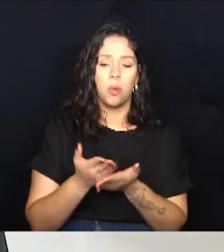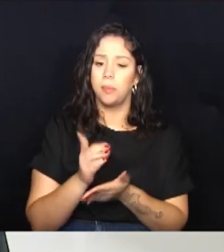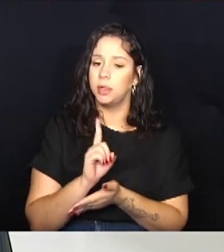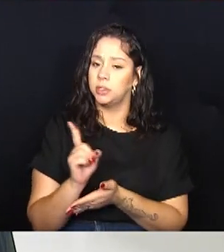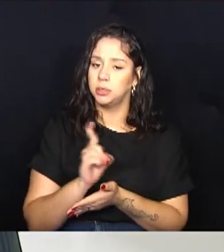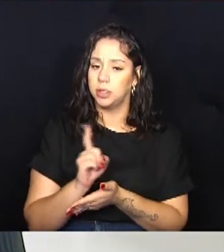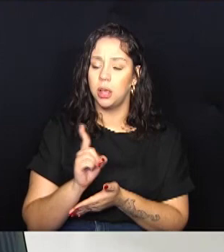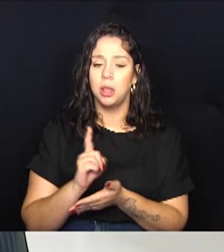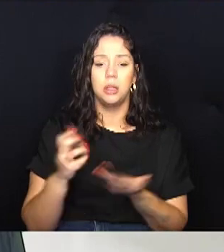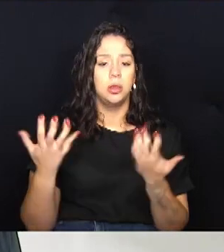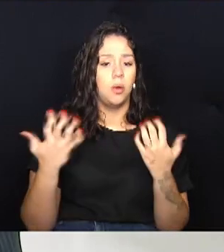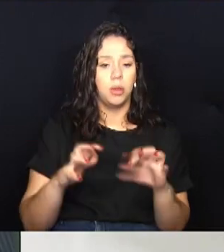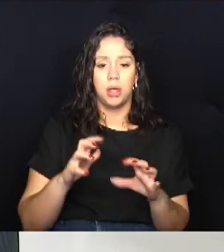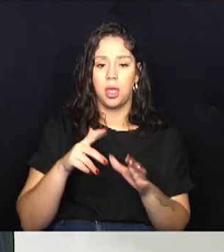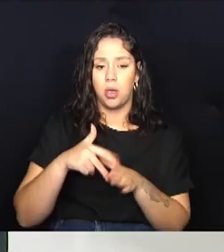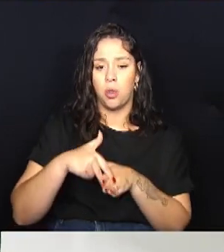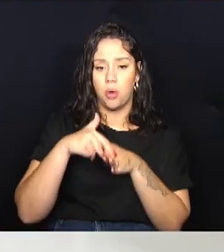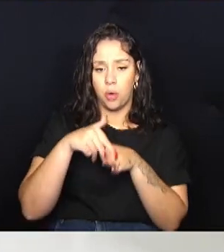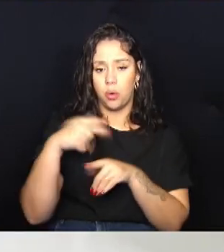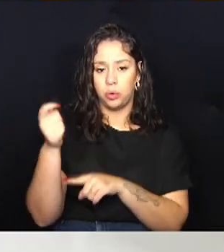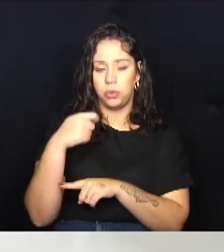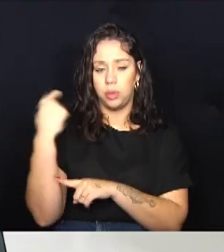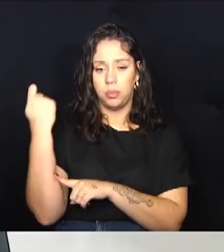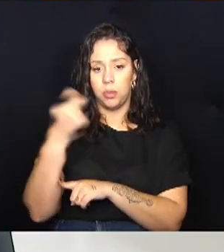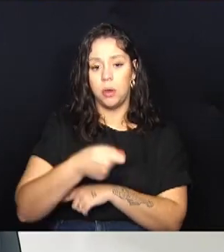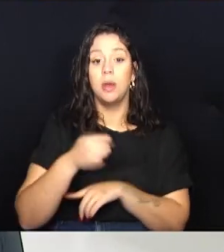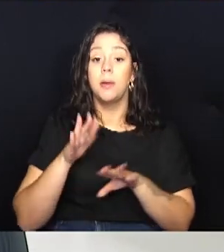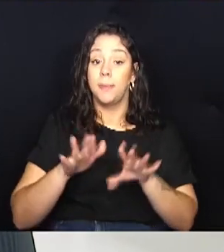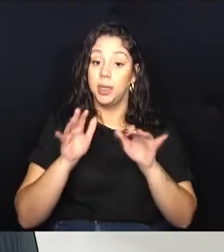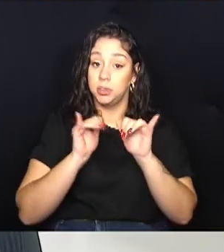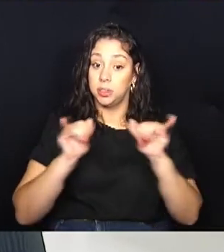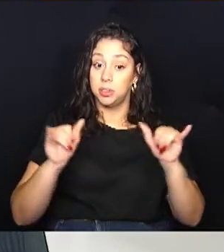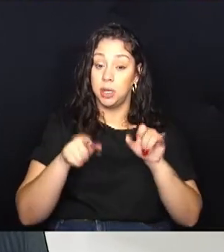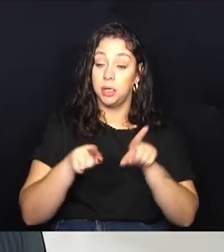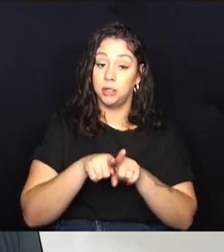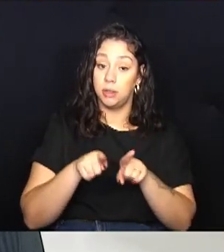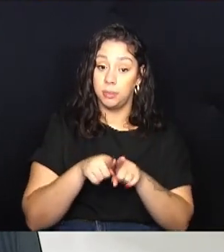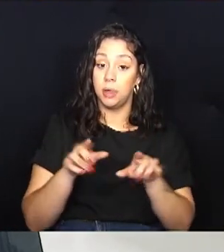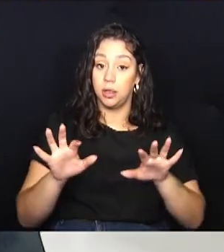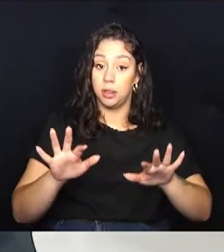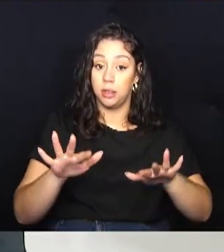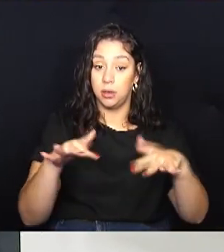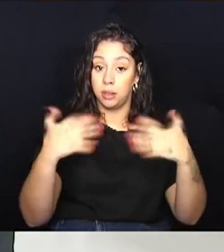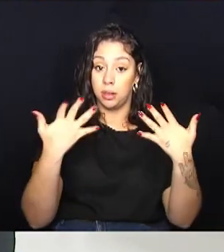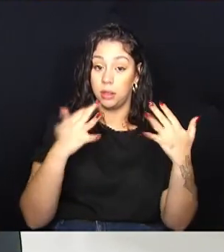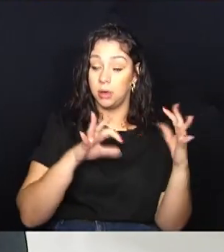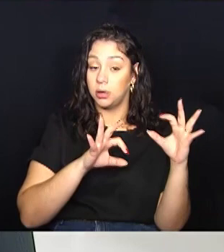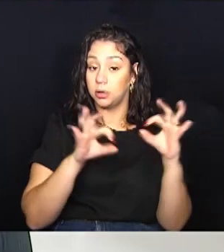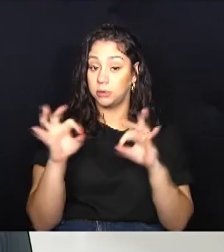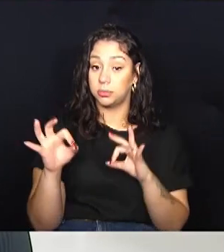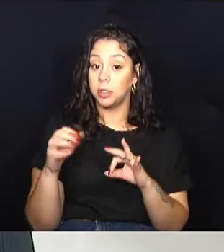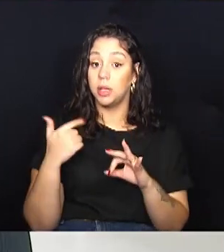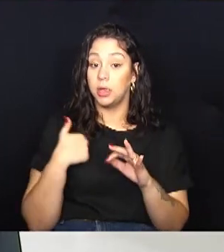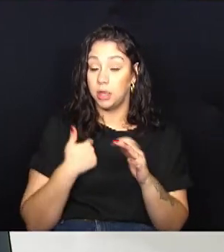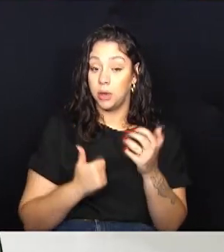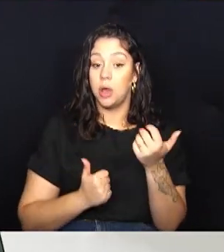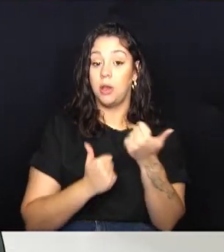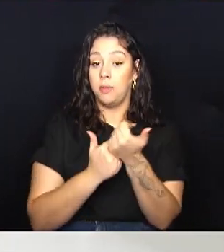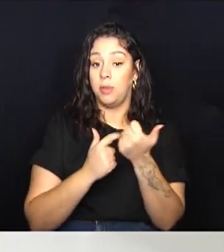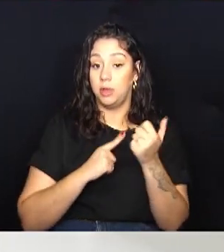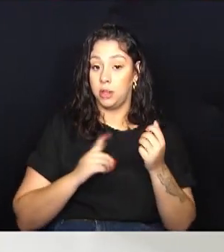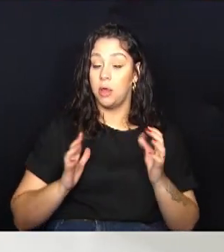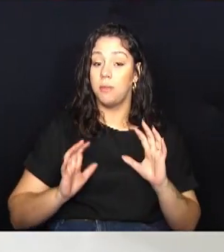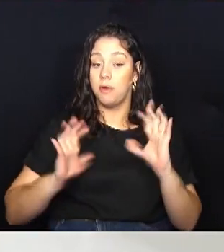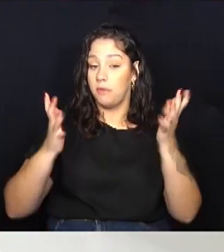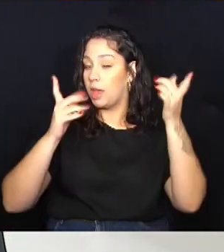contra os rodeios aqui em Campinas, mas ao mesmo tempo dizer para vocês que estão nos assistindo que sou a favor de um festival cálter,